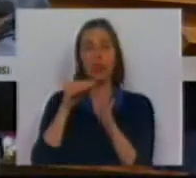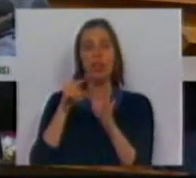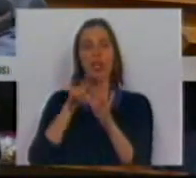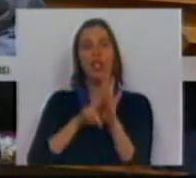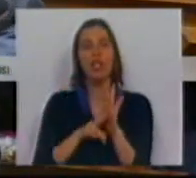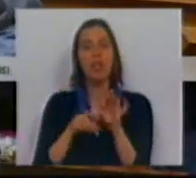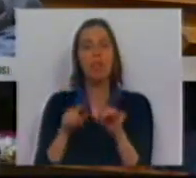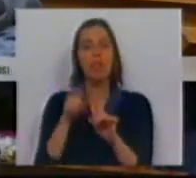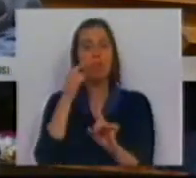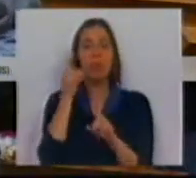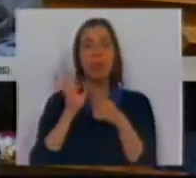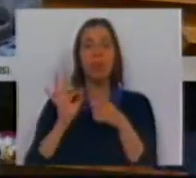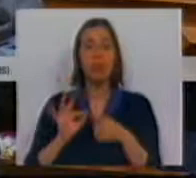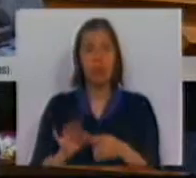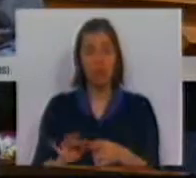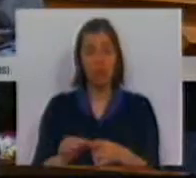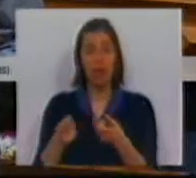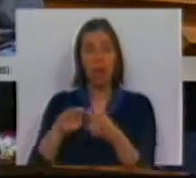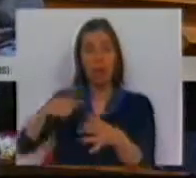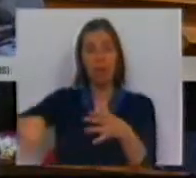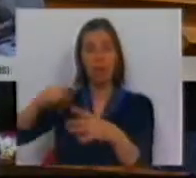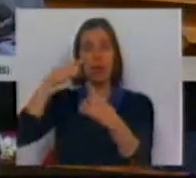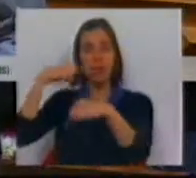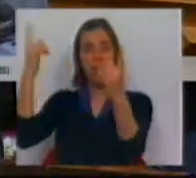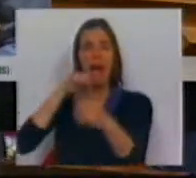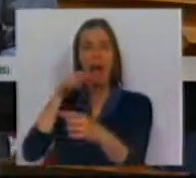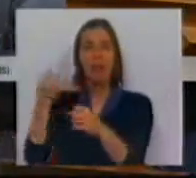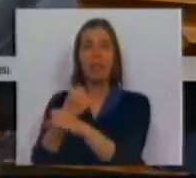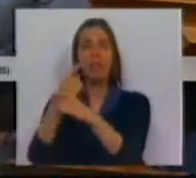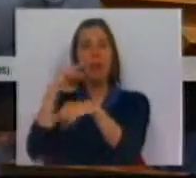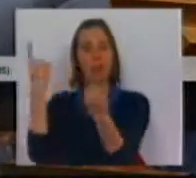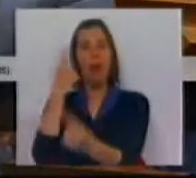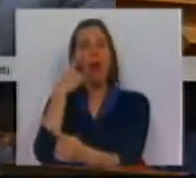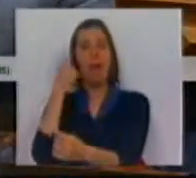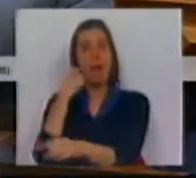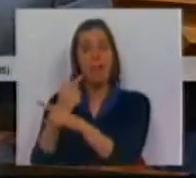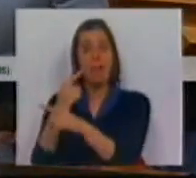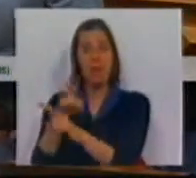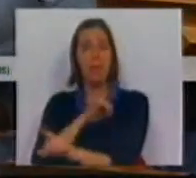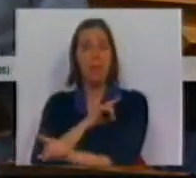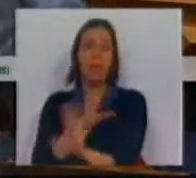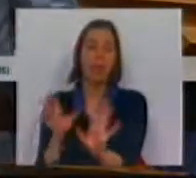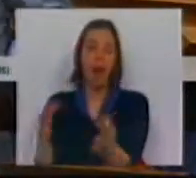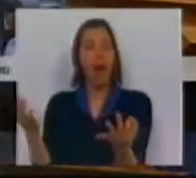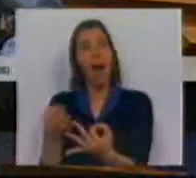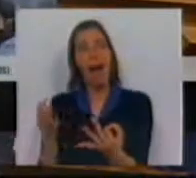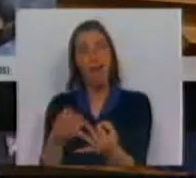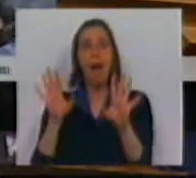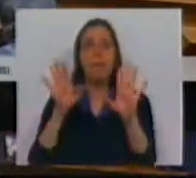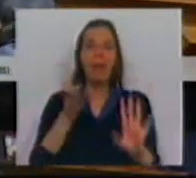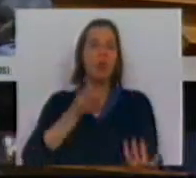específico para as albufeiras públicas, serviço público, reconhecendo que as mesmas são particulares, embora